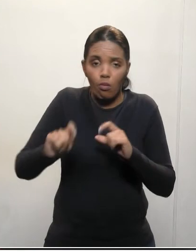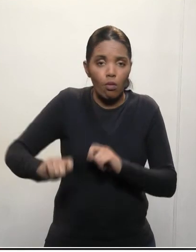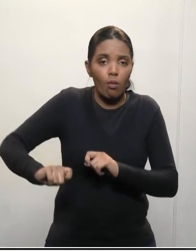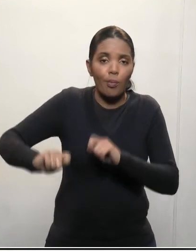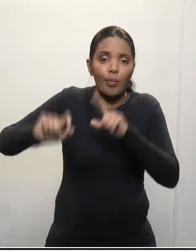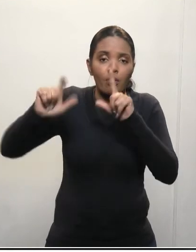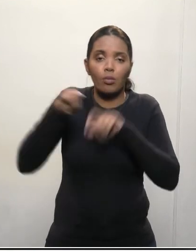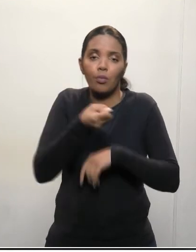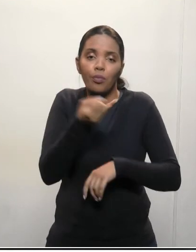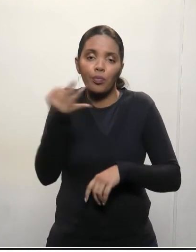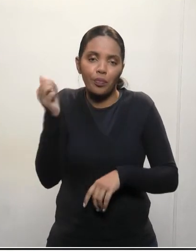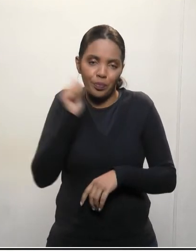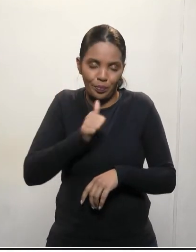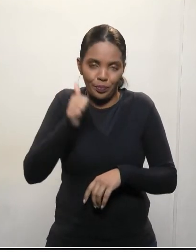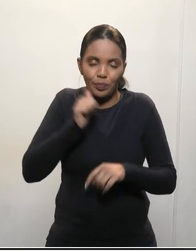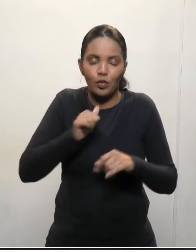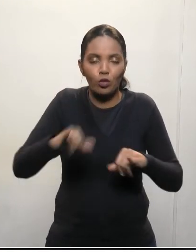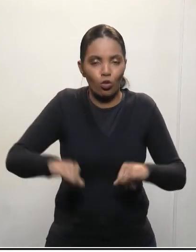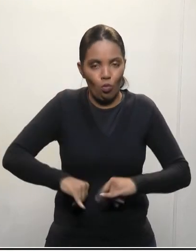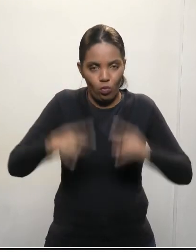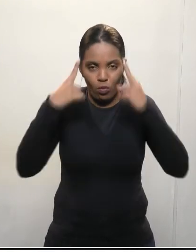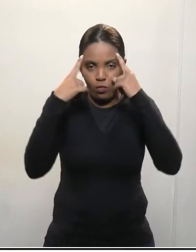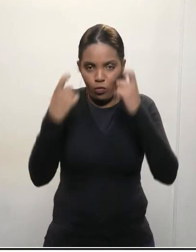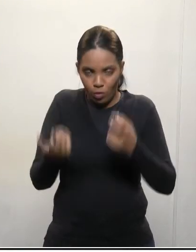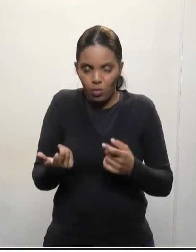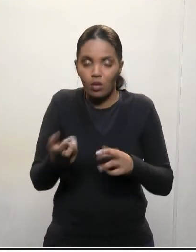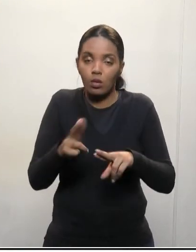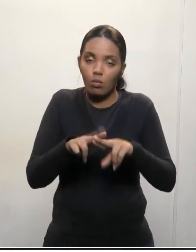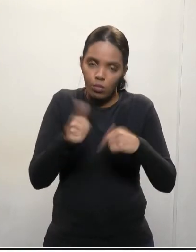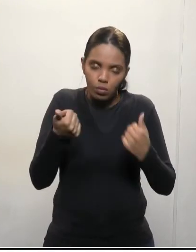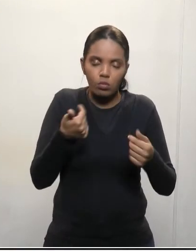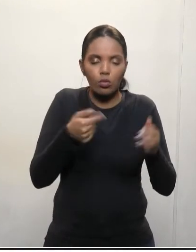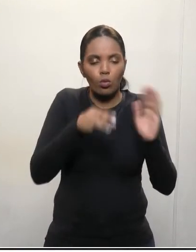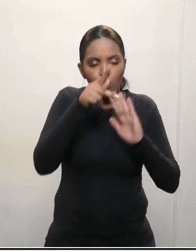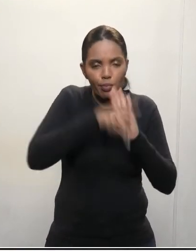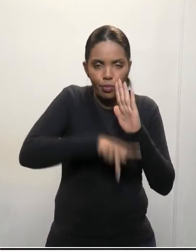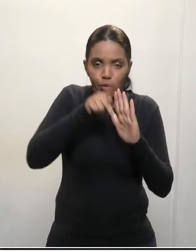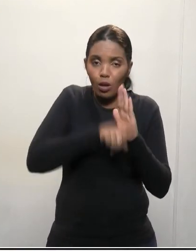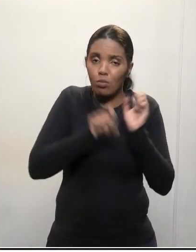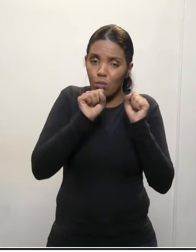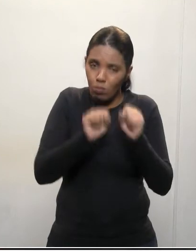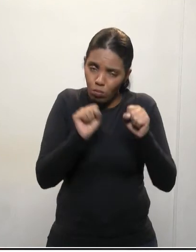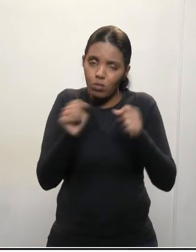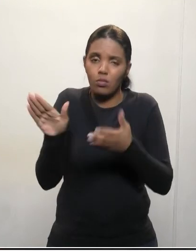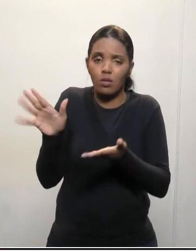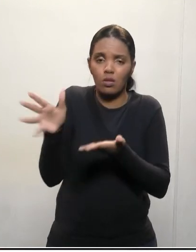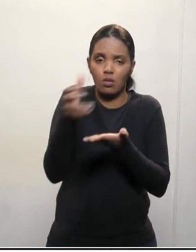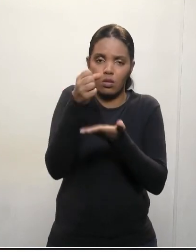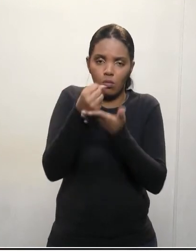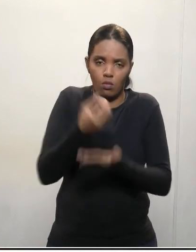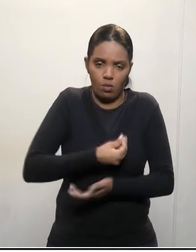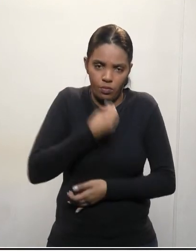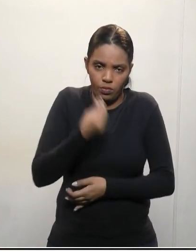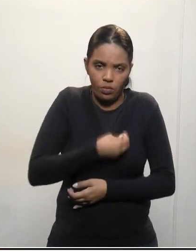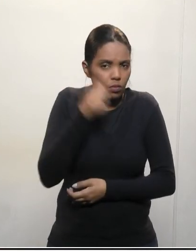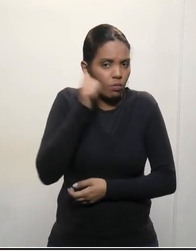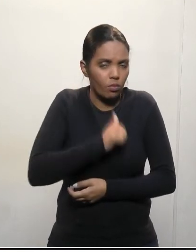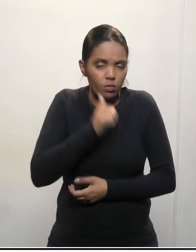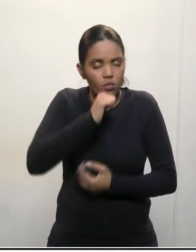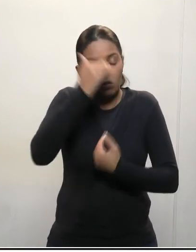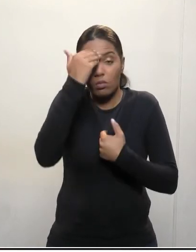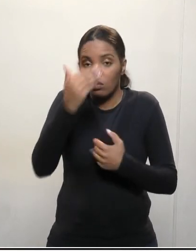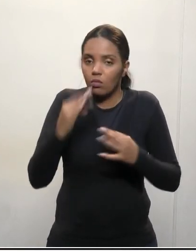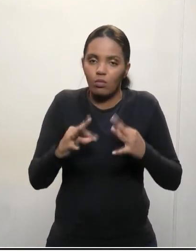aumentado. E eu espero que esse projeto possa ser uma ferramenta a mais e possa salvar vidas de mulheres. Agradeço a todos os